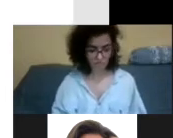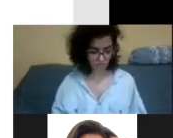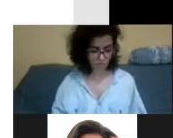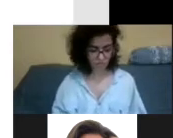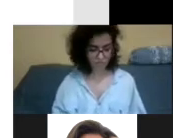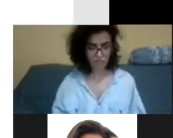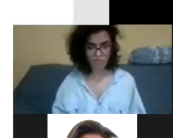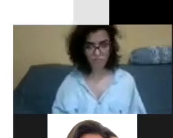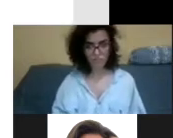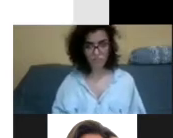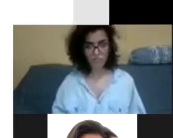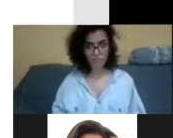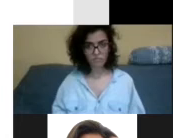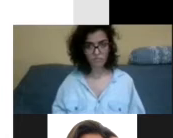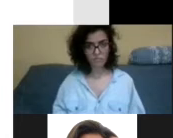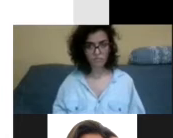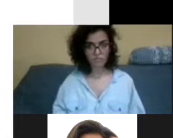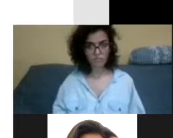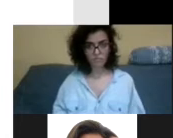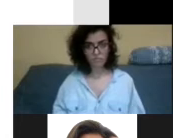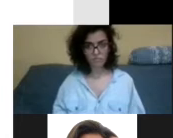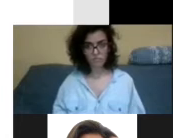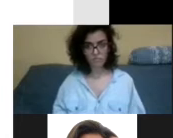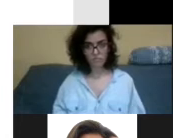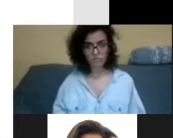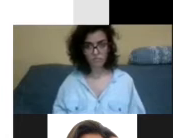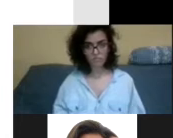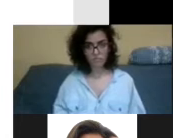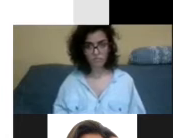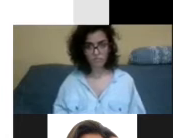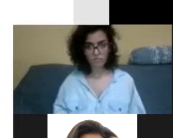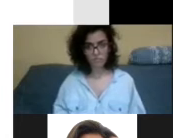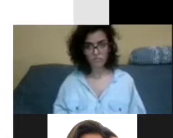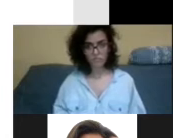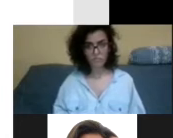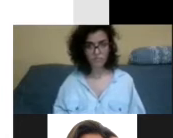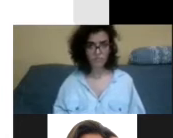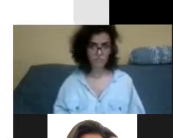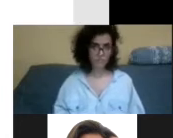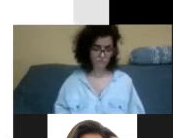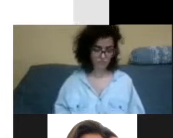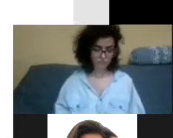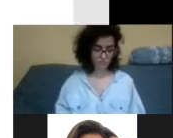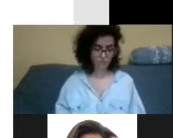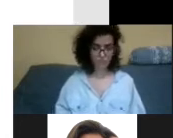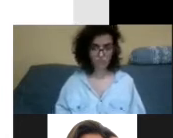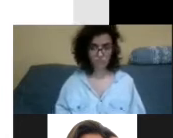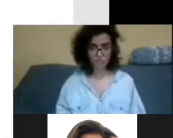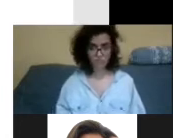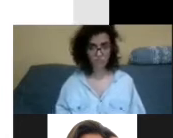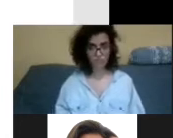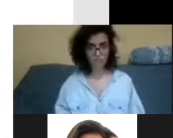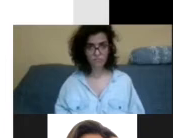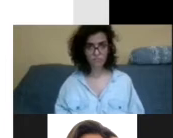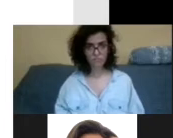tanto, nada disso, orações impessoais, subjetivo, abreviaturas, aí, não usar muita vírgula, usar